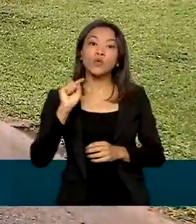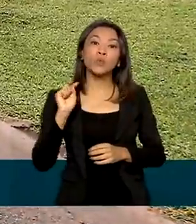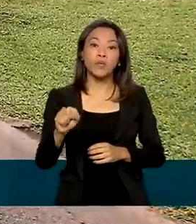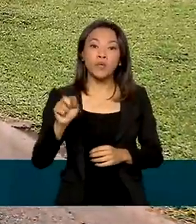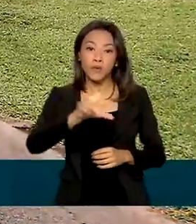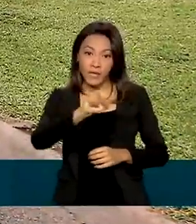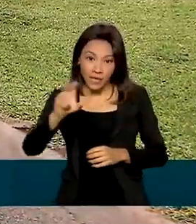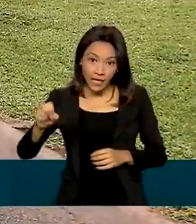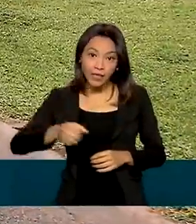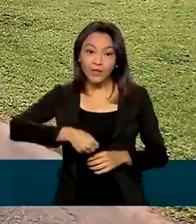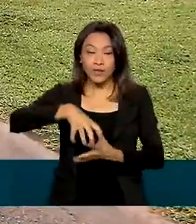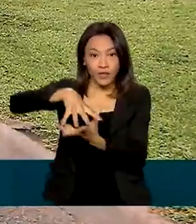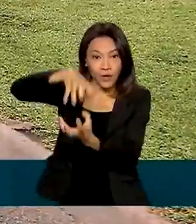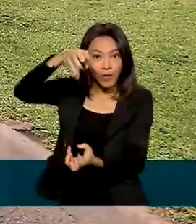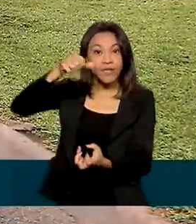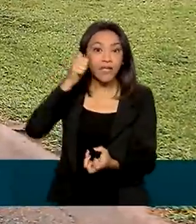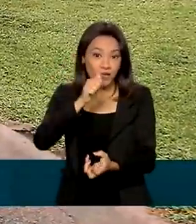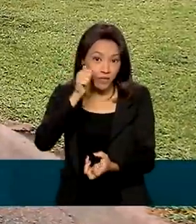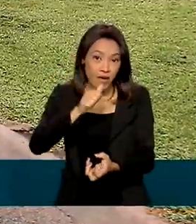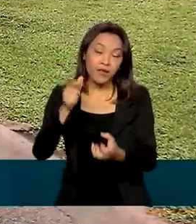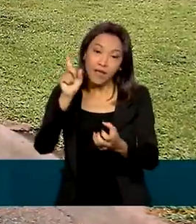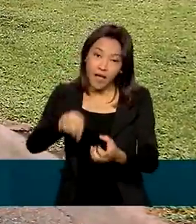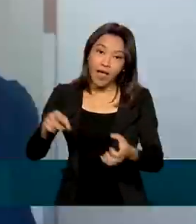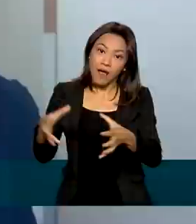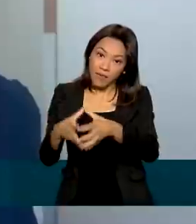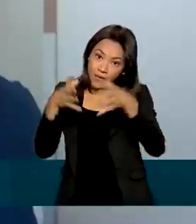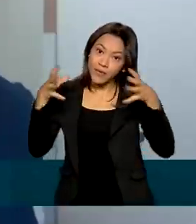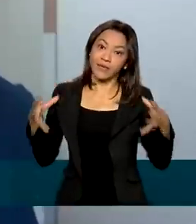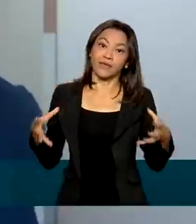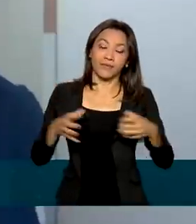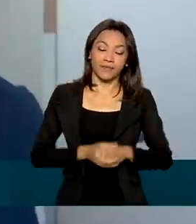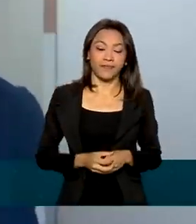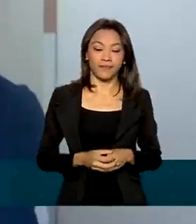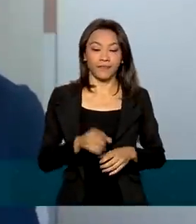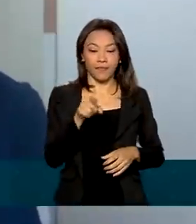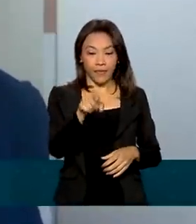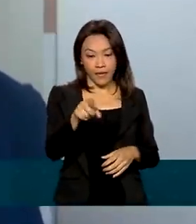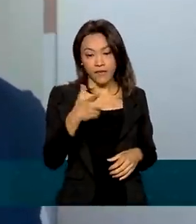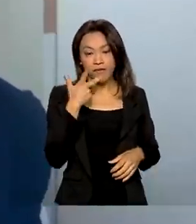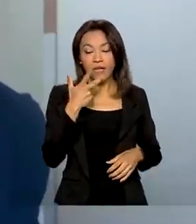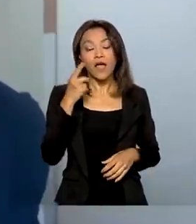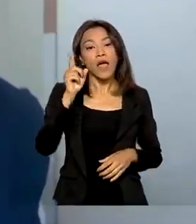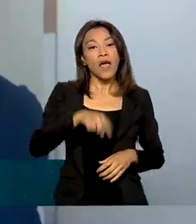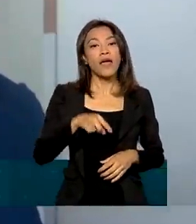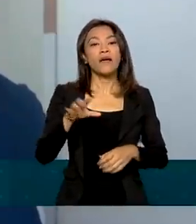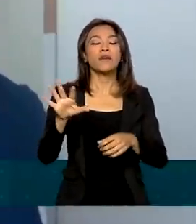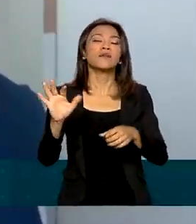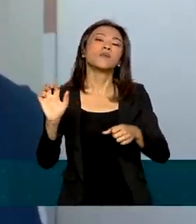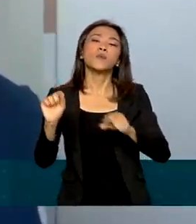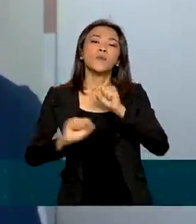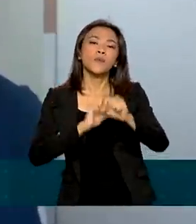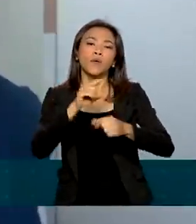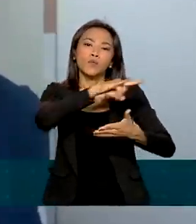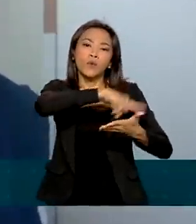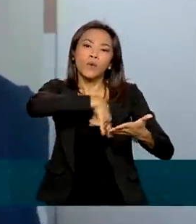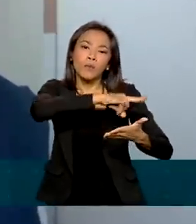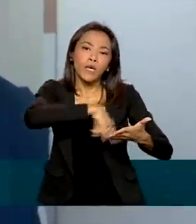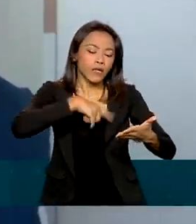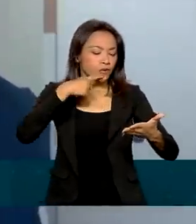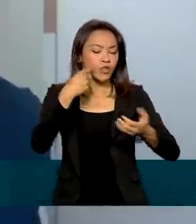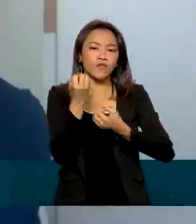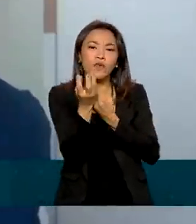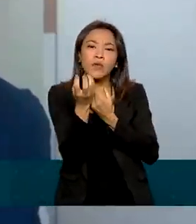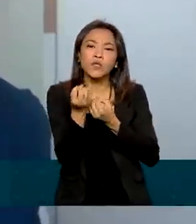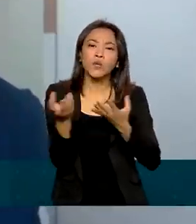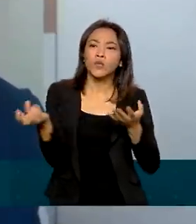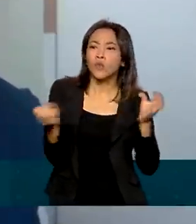e as mulheres formam a maioria da população. É um instrumento de atualização que permite a